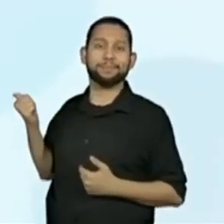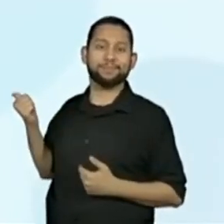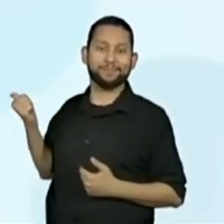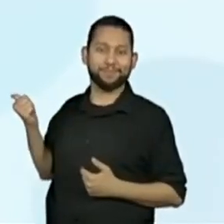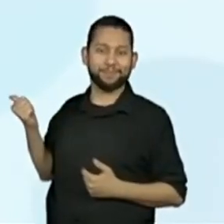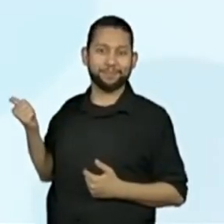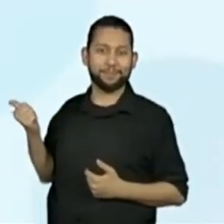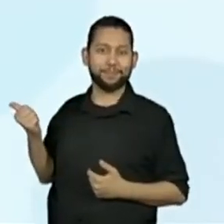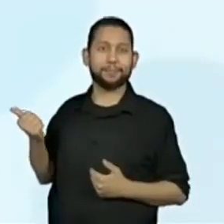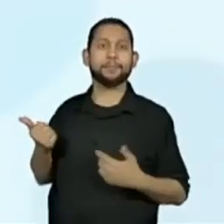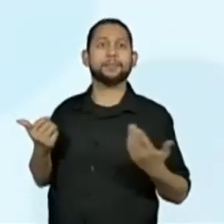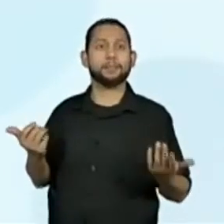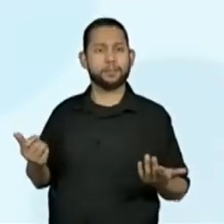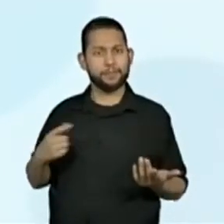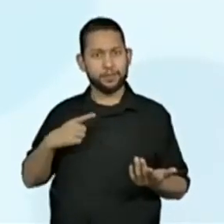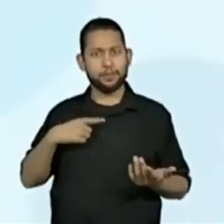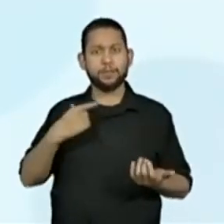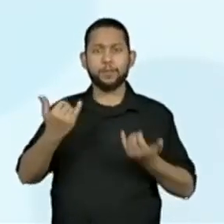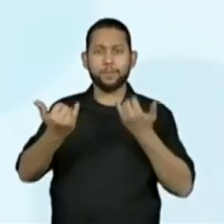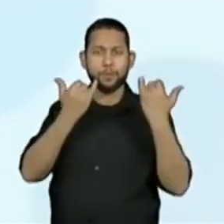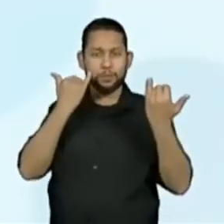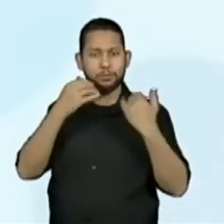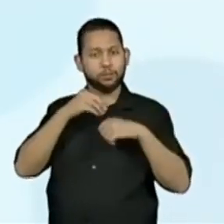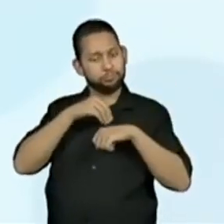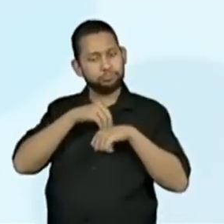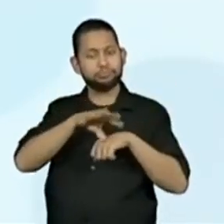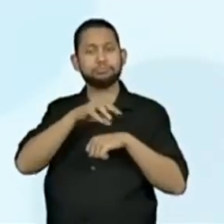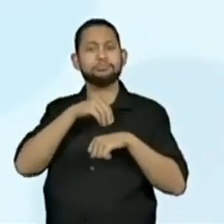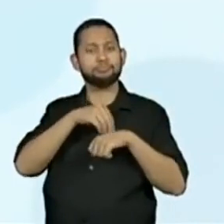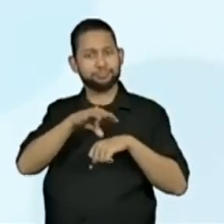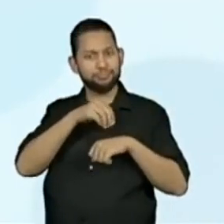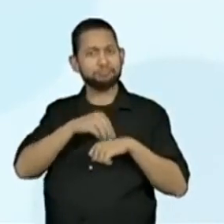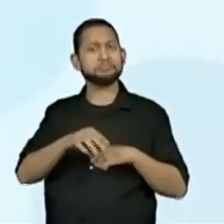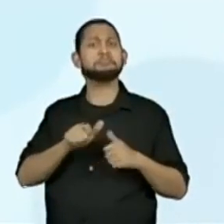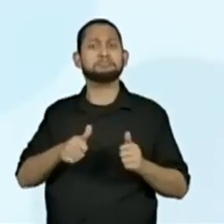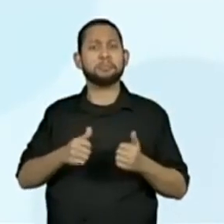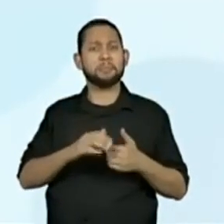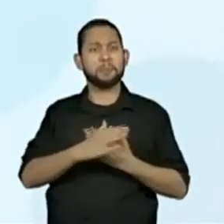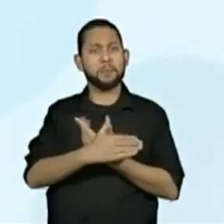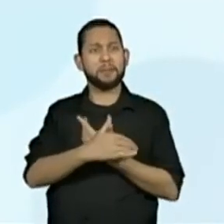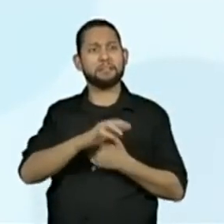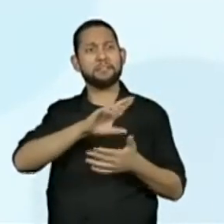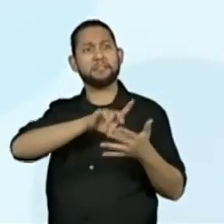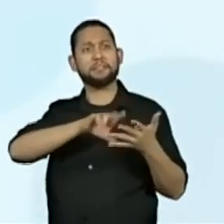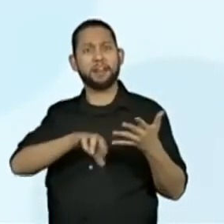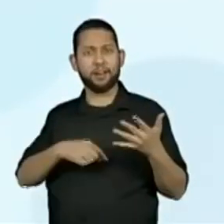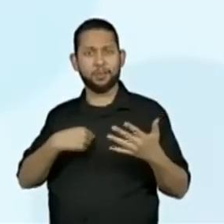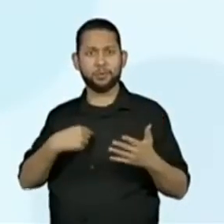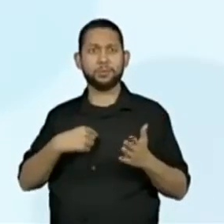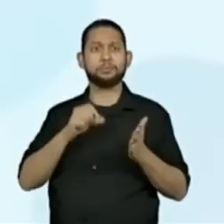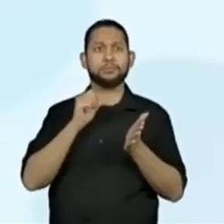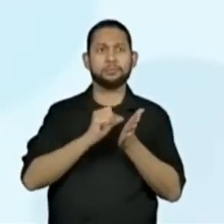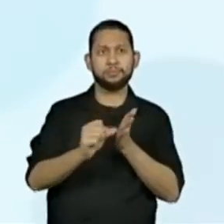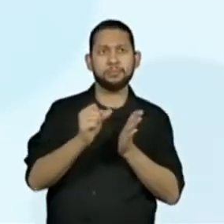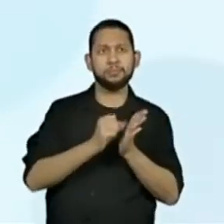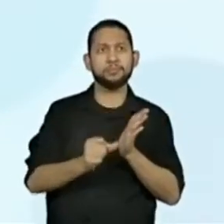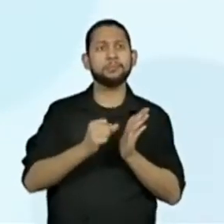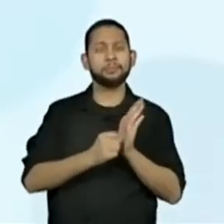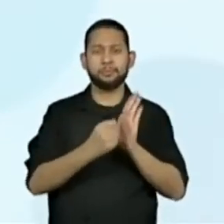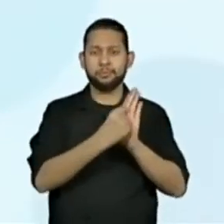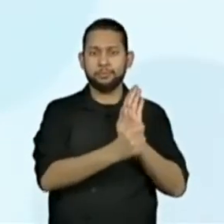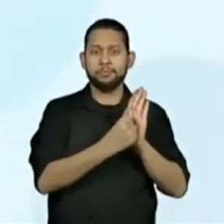Várias informações sobre as borboletas esse texto traz, hein? Estou destacando aí as informações